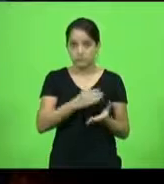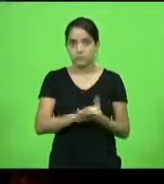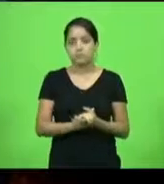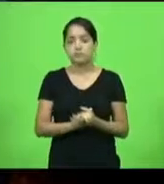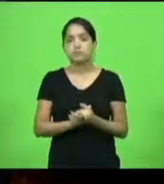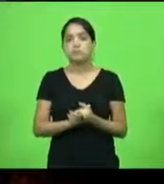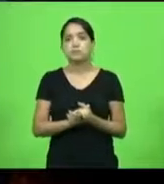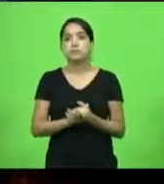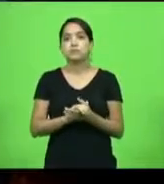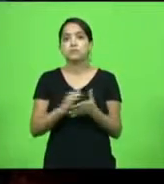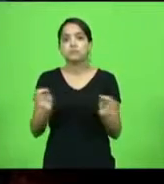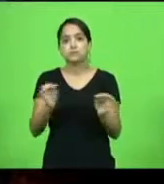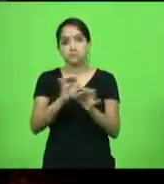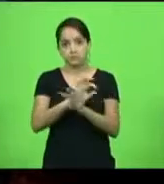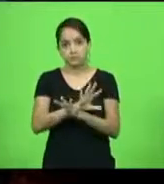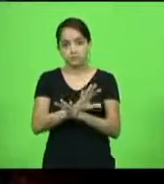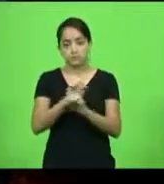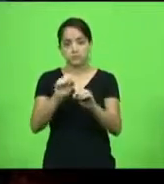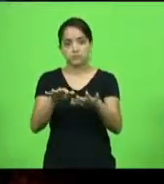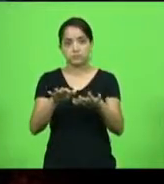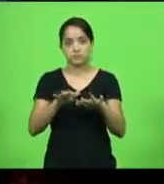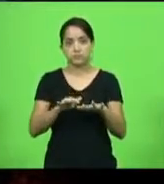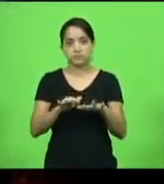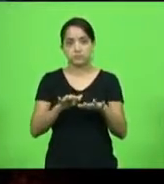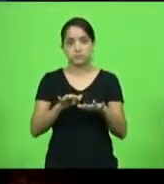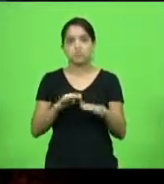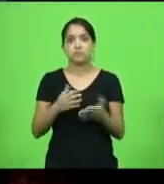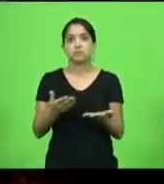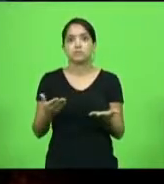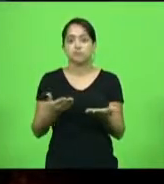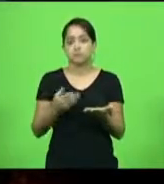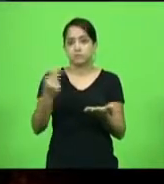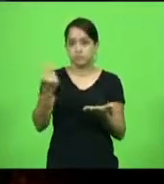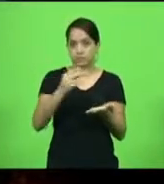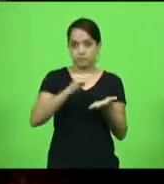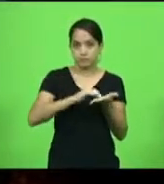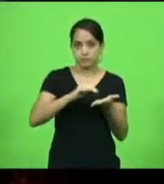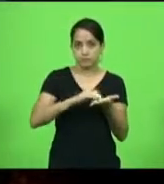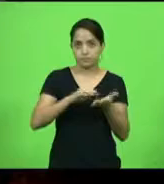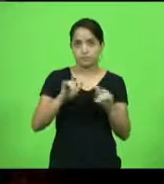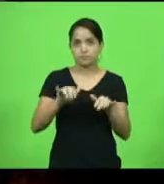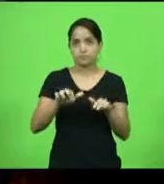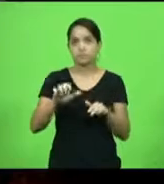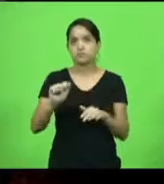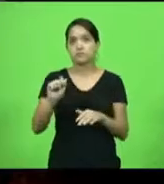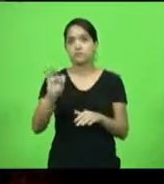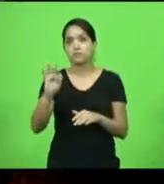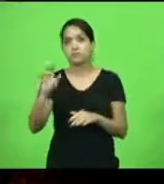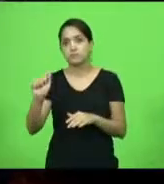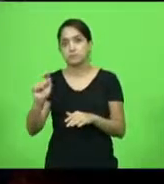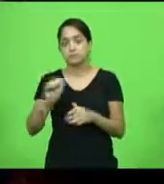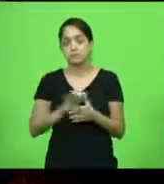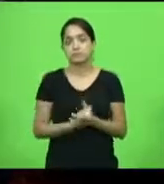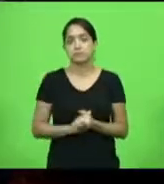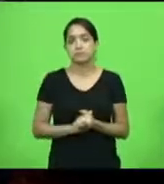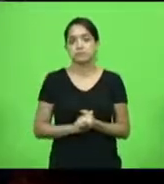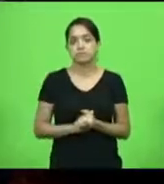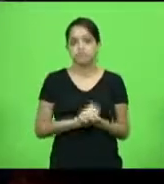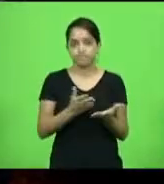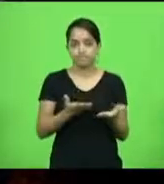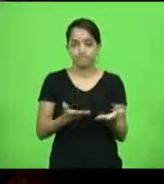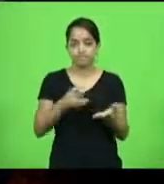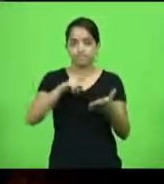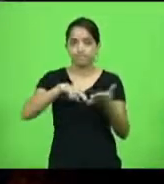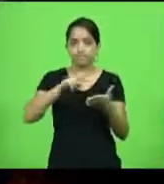logo após, encerrou a sessão para constar, o segundo secretário lavrou a presente ata. Era isso, senhor